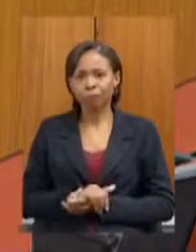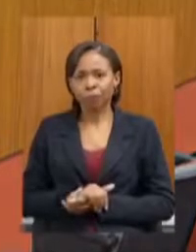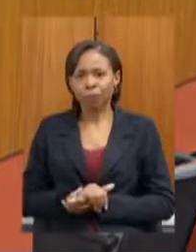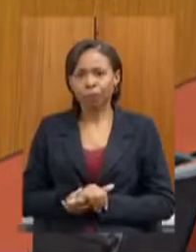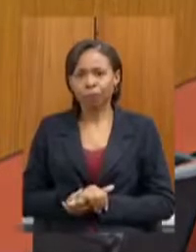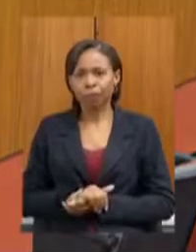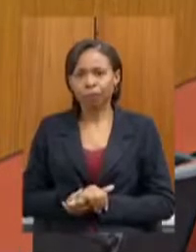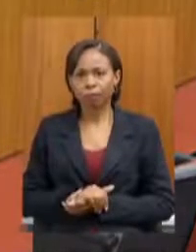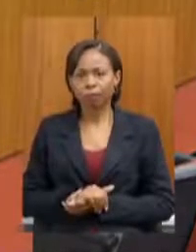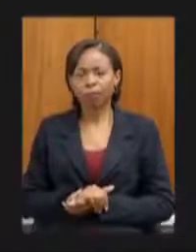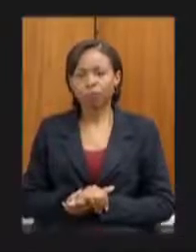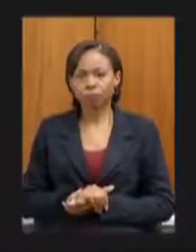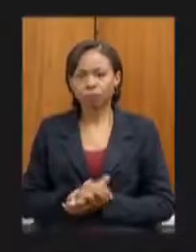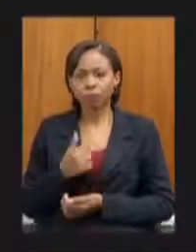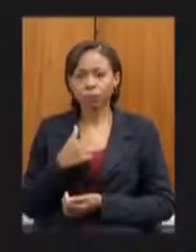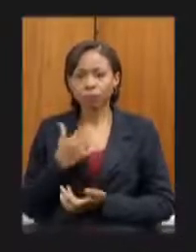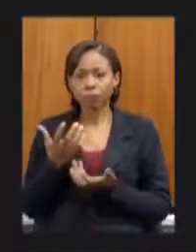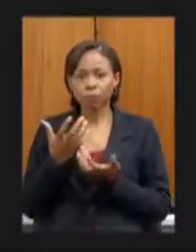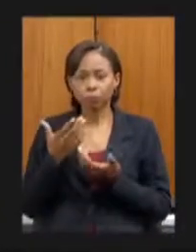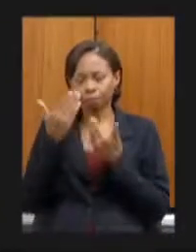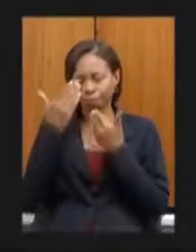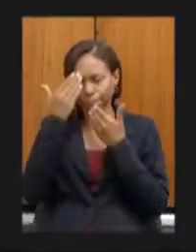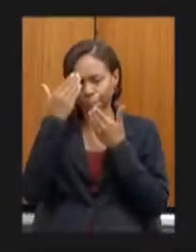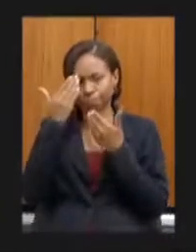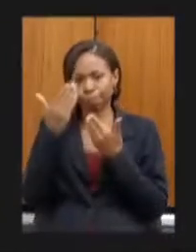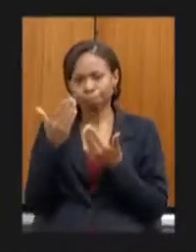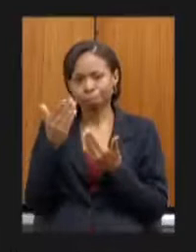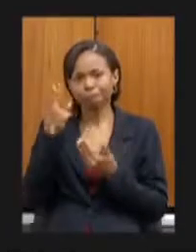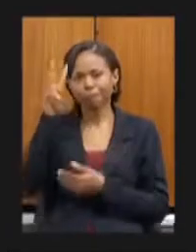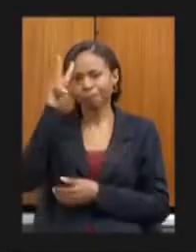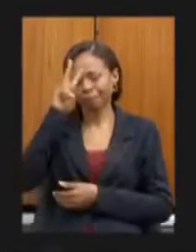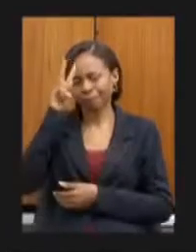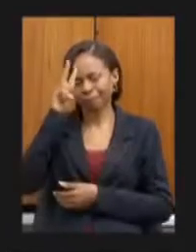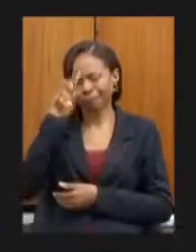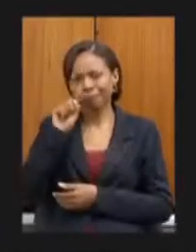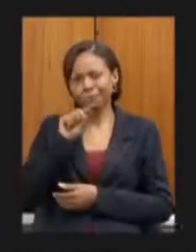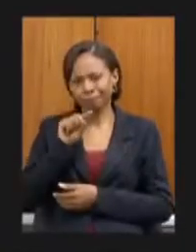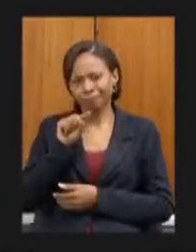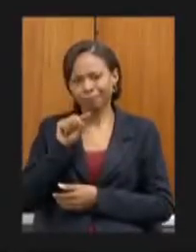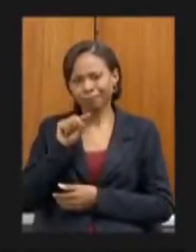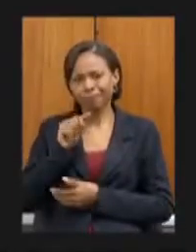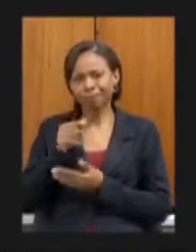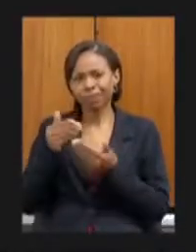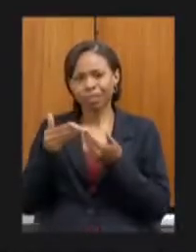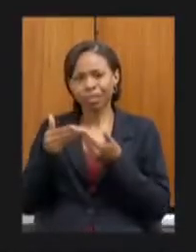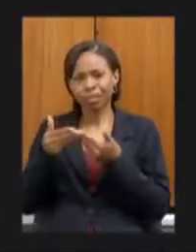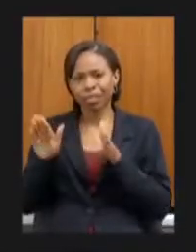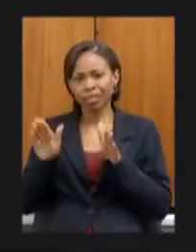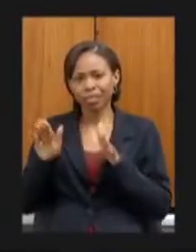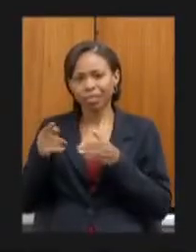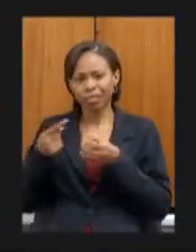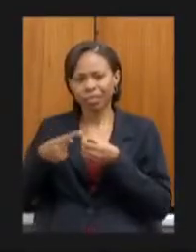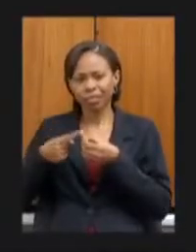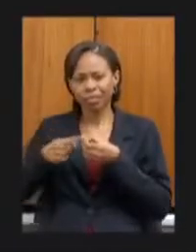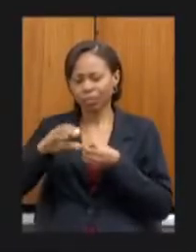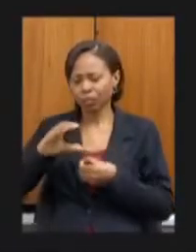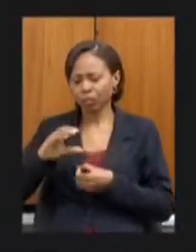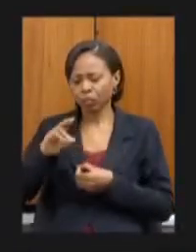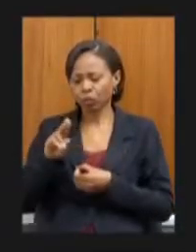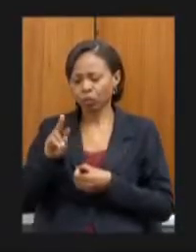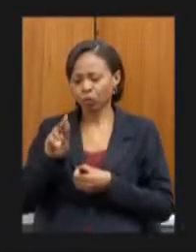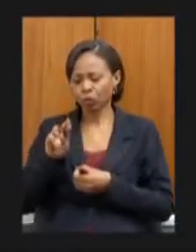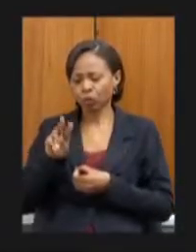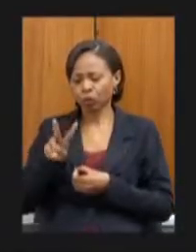eu queria só fazer os meus agradecimentos pela lembrança da entrada de Curvelo que ali ligada a 135